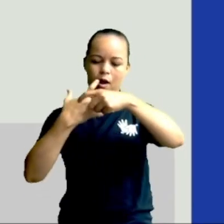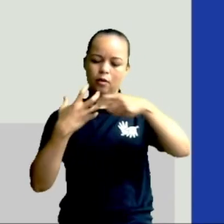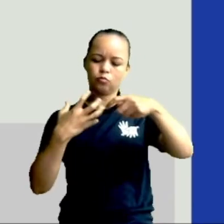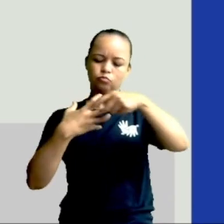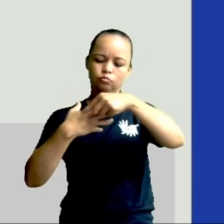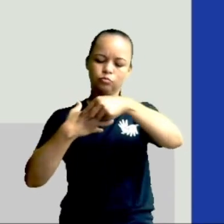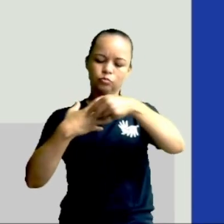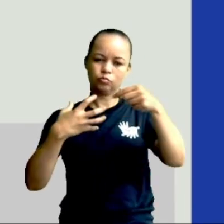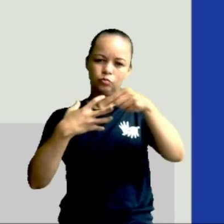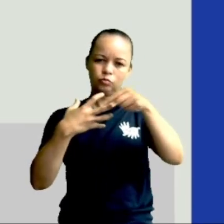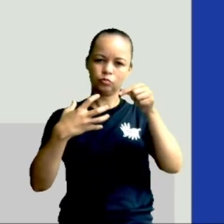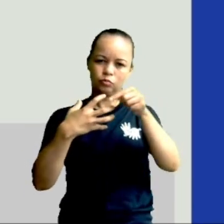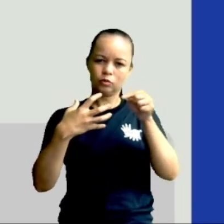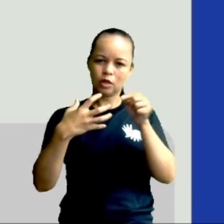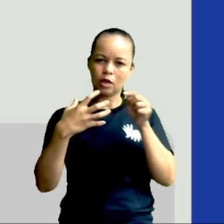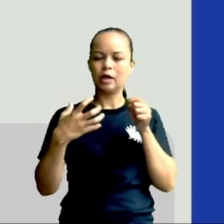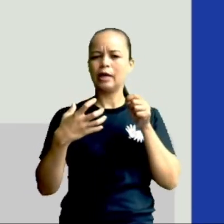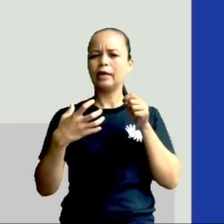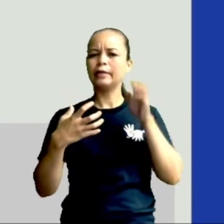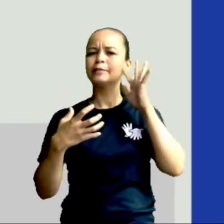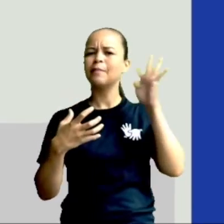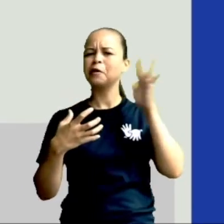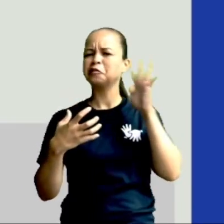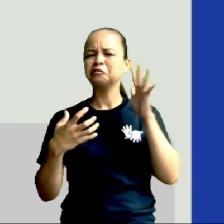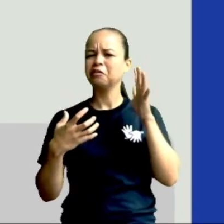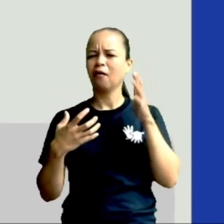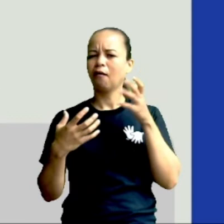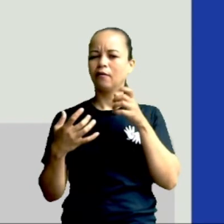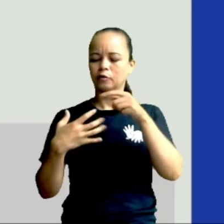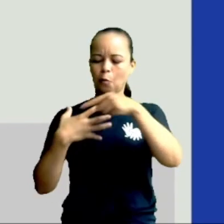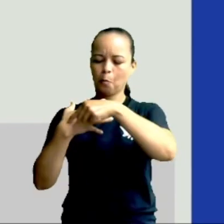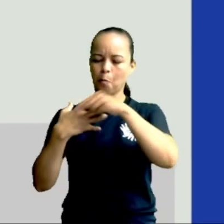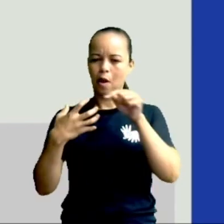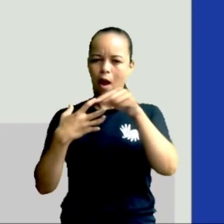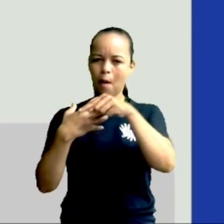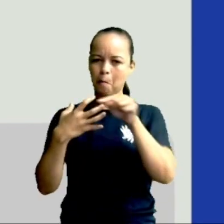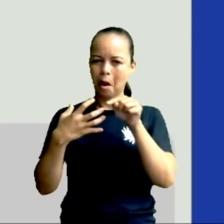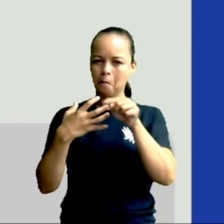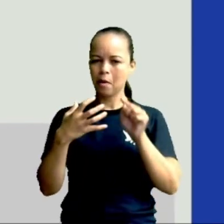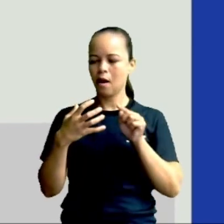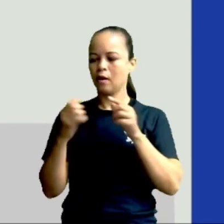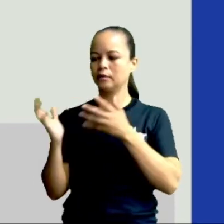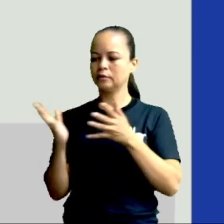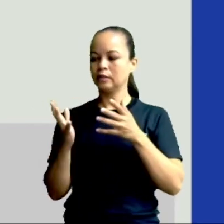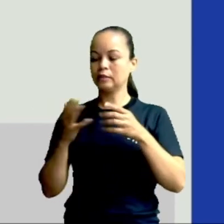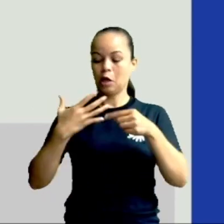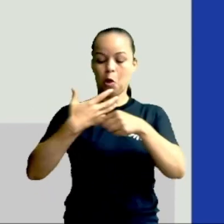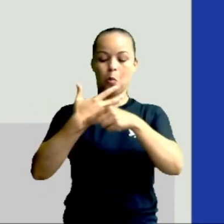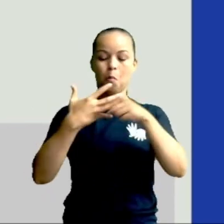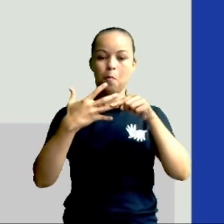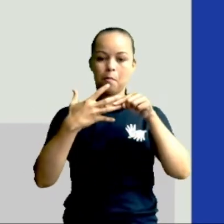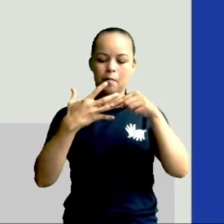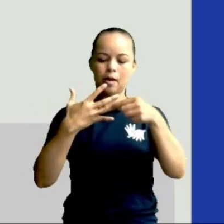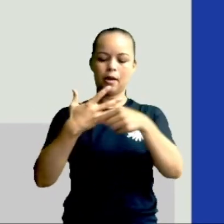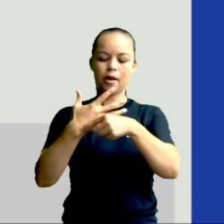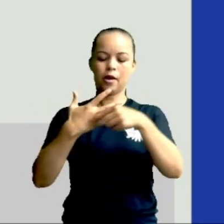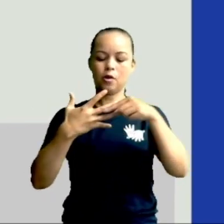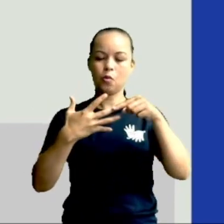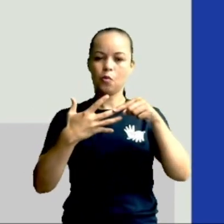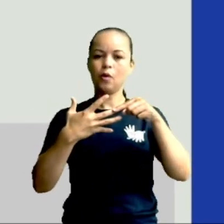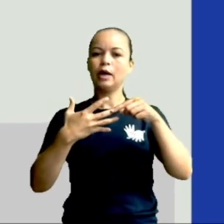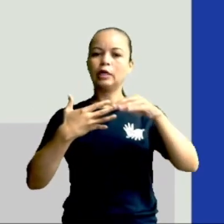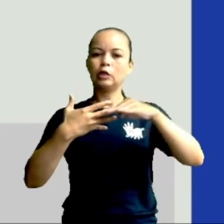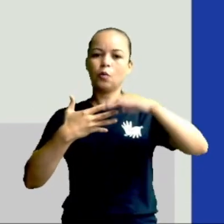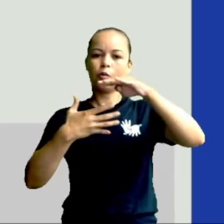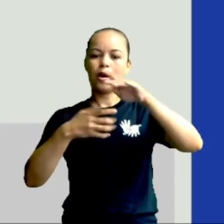linhas são chamadas linhas imaginárias, gente. Então, essa do meio é a linha do Equador. É a linha que divide